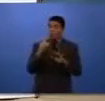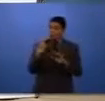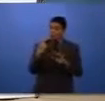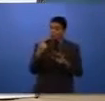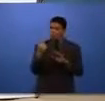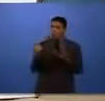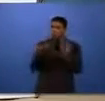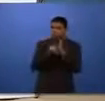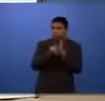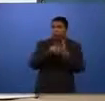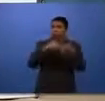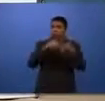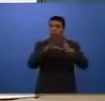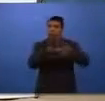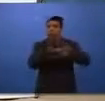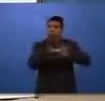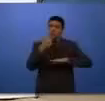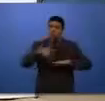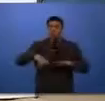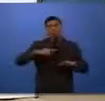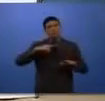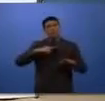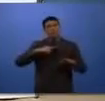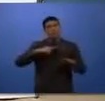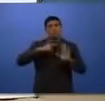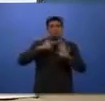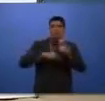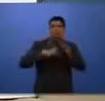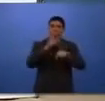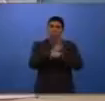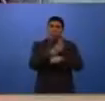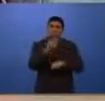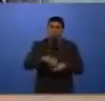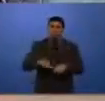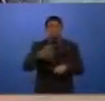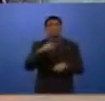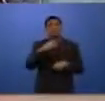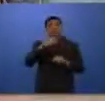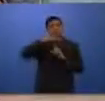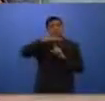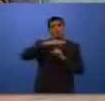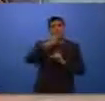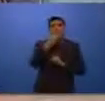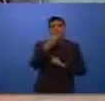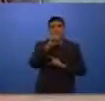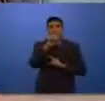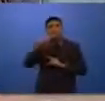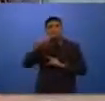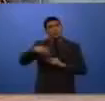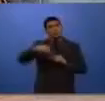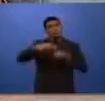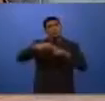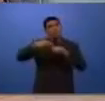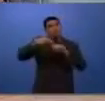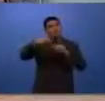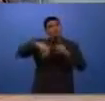Secretaria de Estado da Segurança Pública. Ele tem uma abrangência hoje estadual, nós atuamos em uns 399 municípios do estado